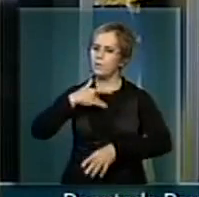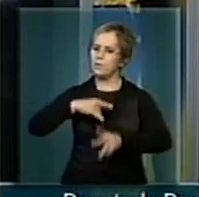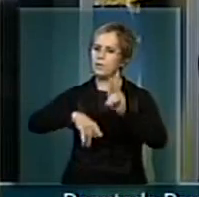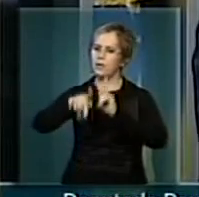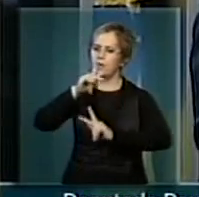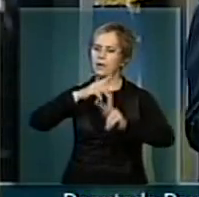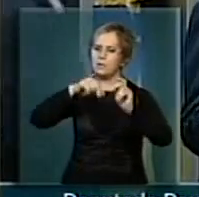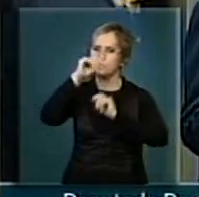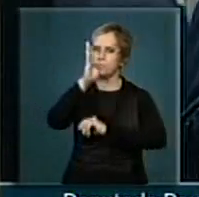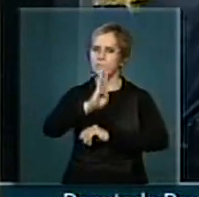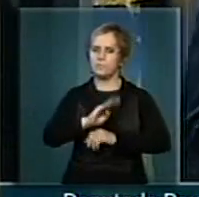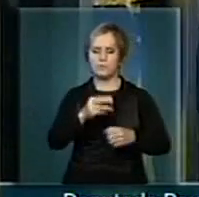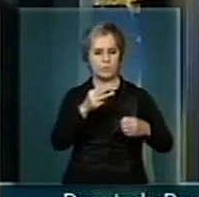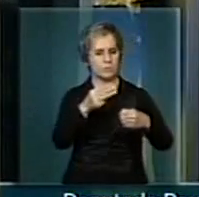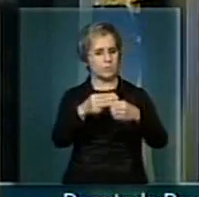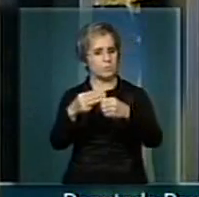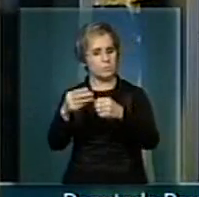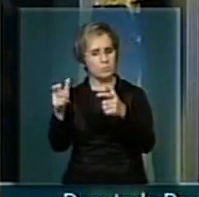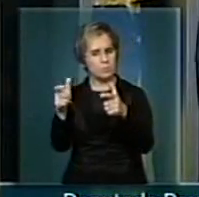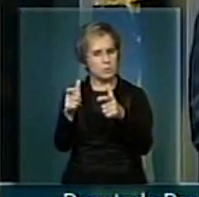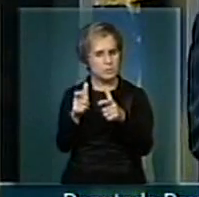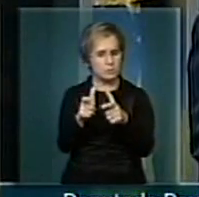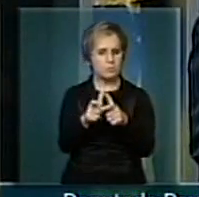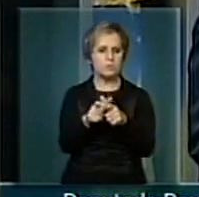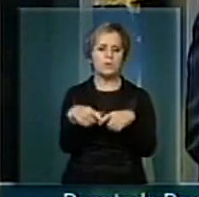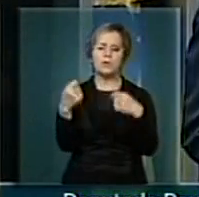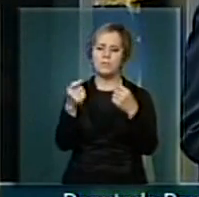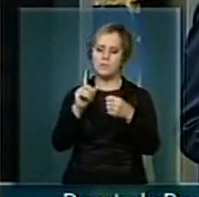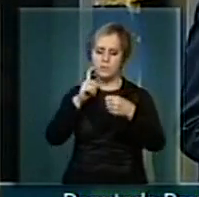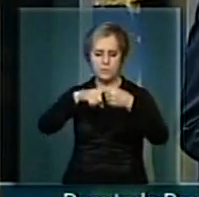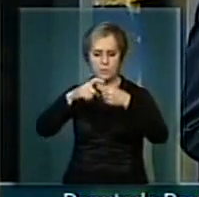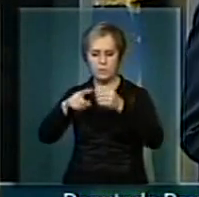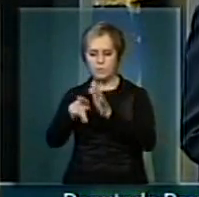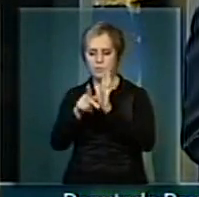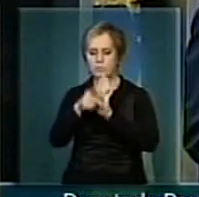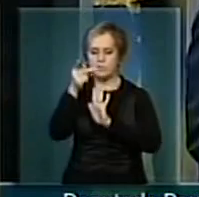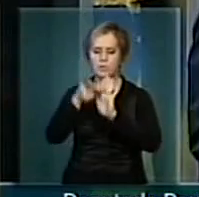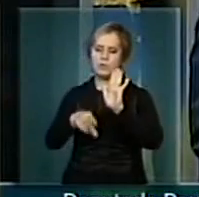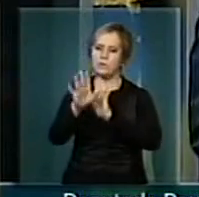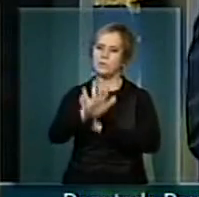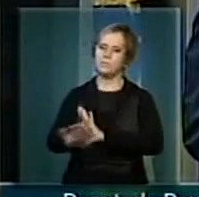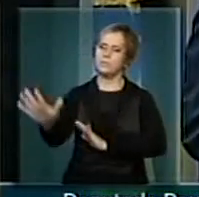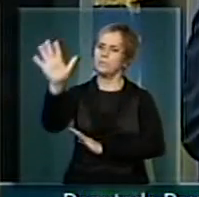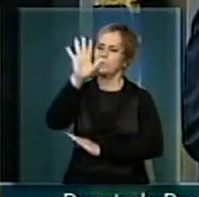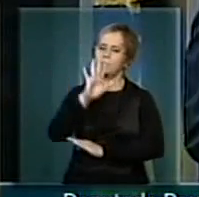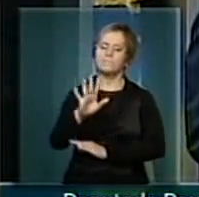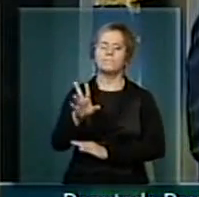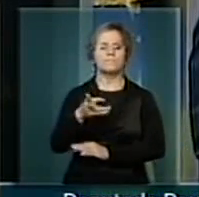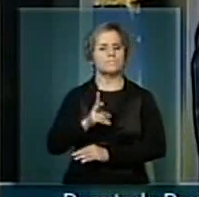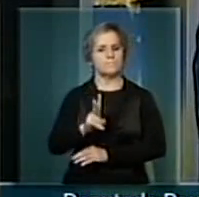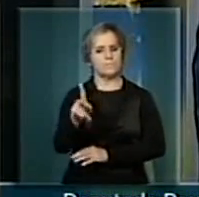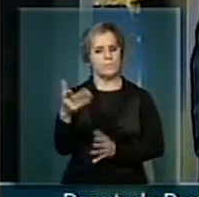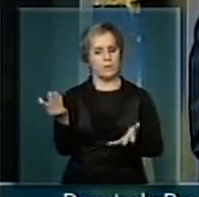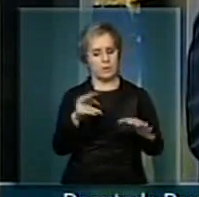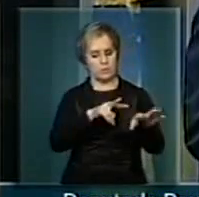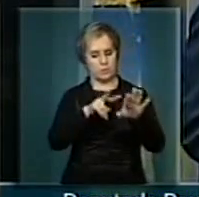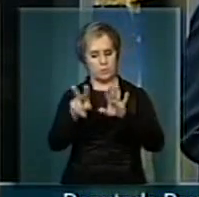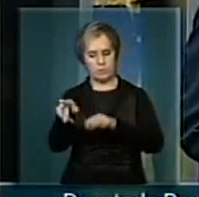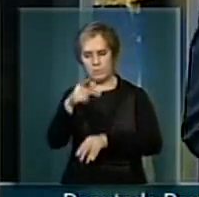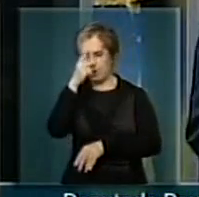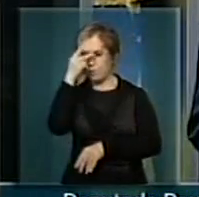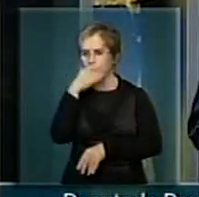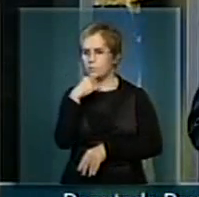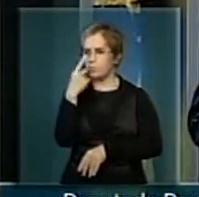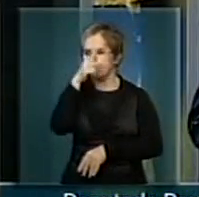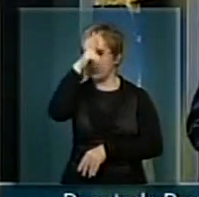Os pequenos municípios têm que aderir a esses programas nacionais. Eu ainda, essa semana, ouvi de um prefeito,